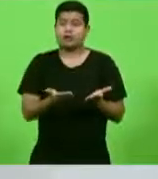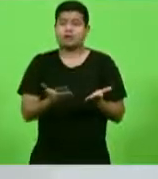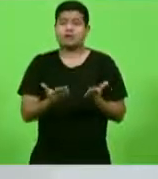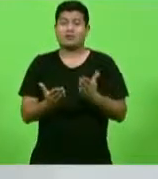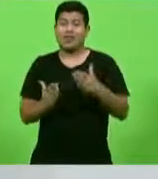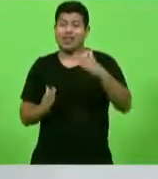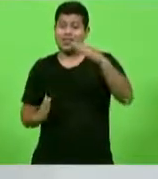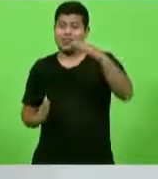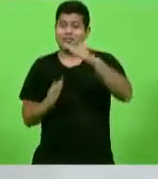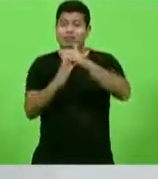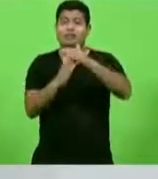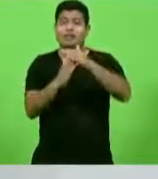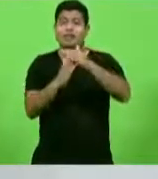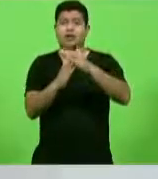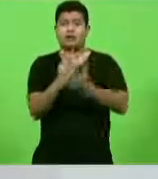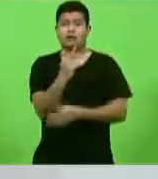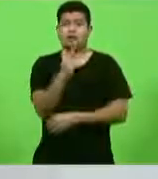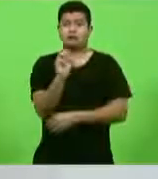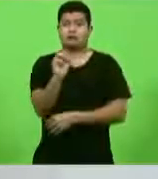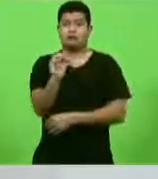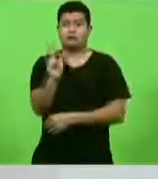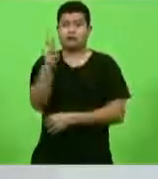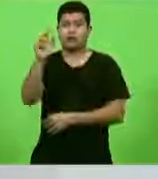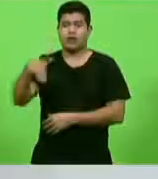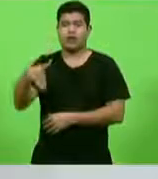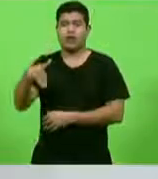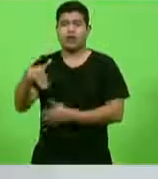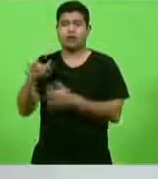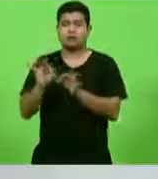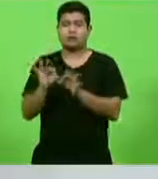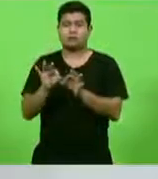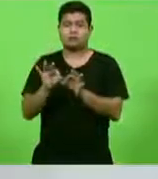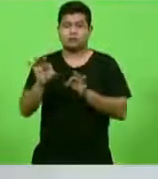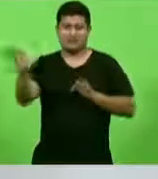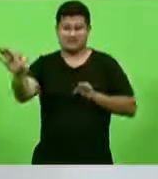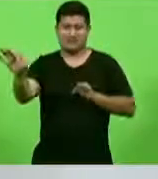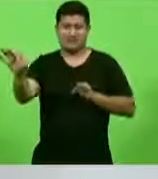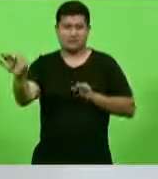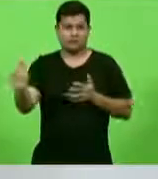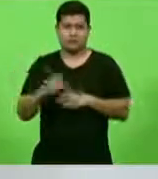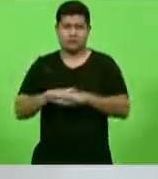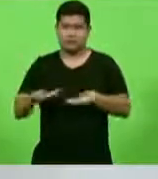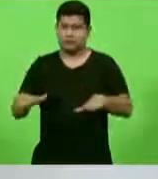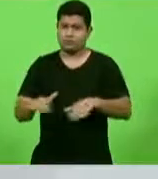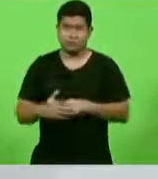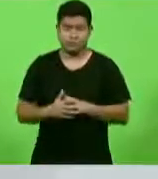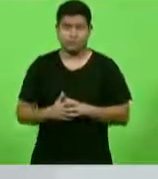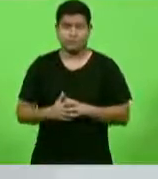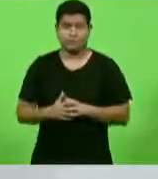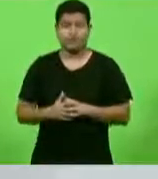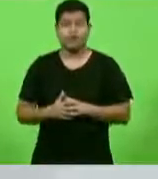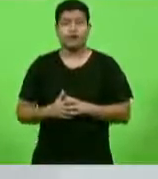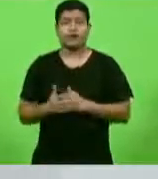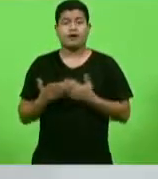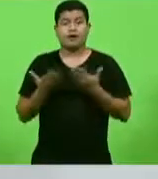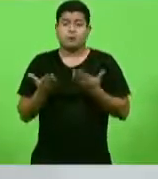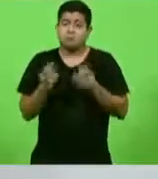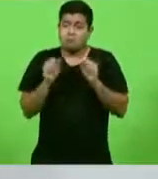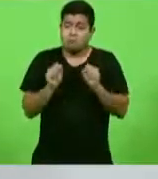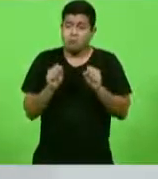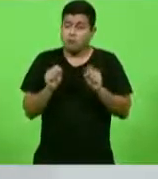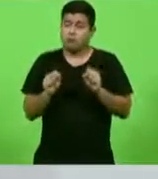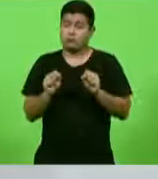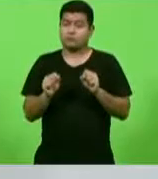máximo de 20 quilômetros de onde estava lotado. Onde tem essa possibilidade,